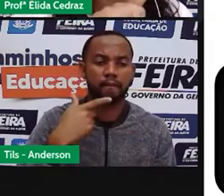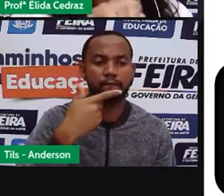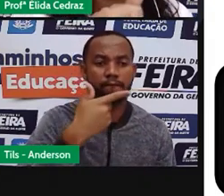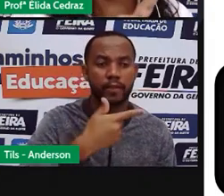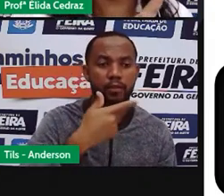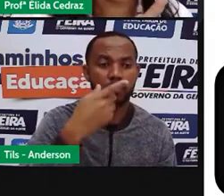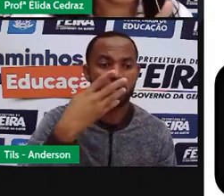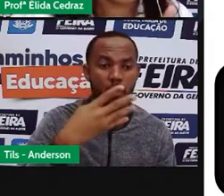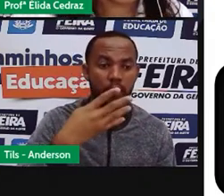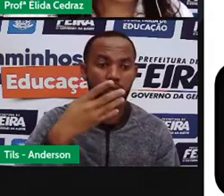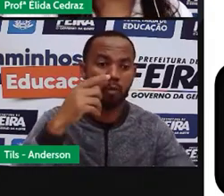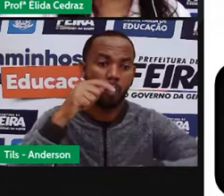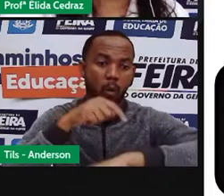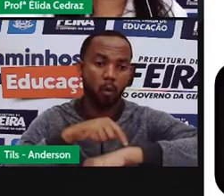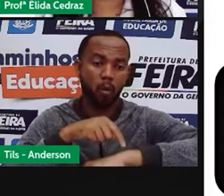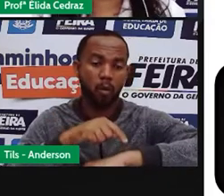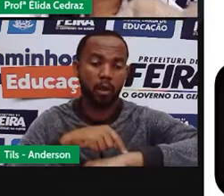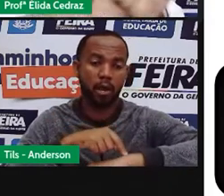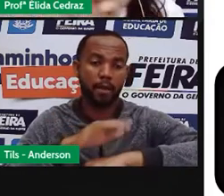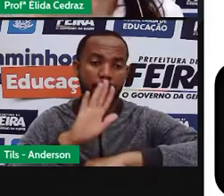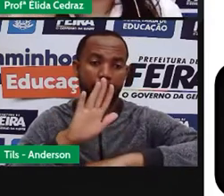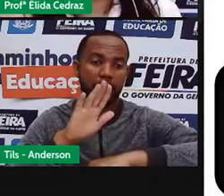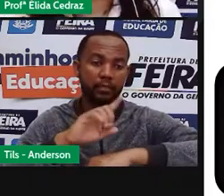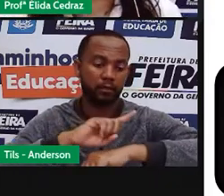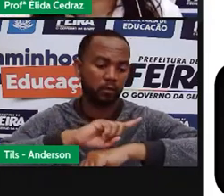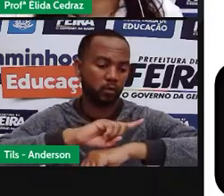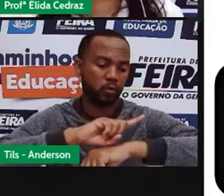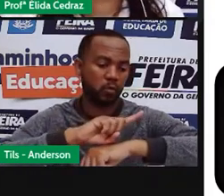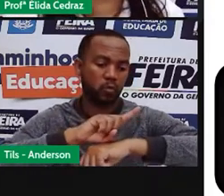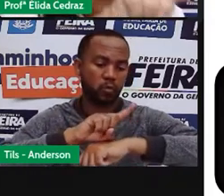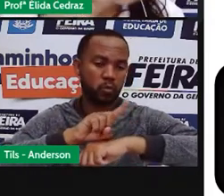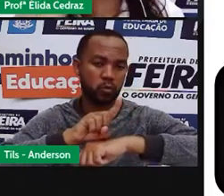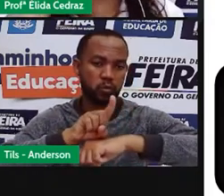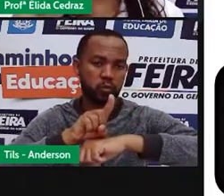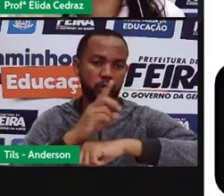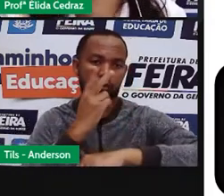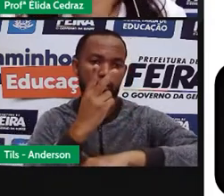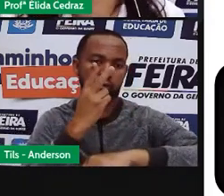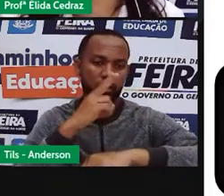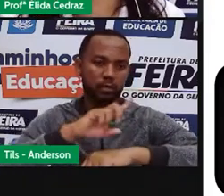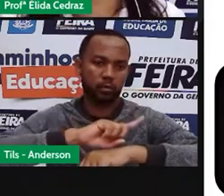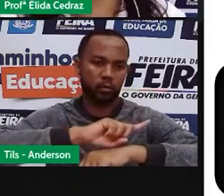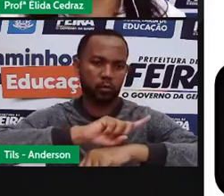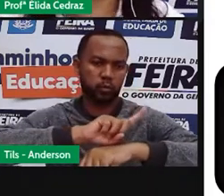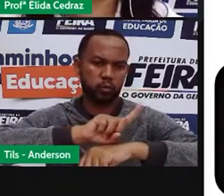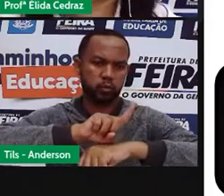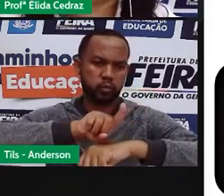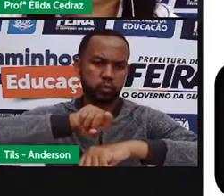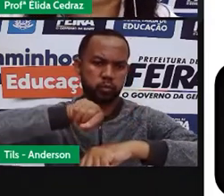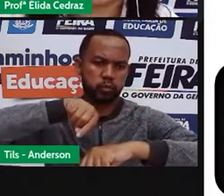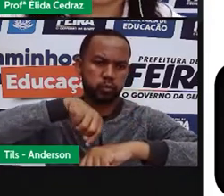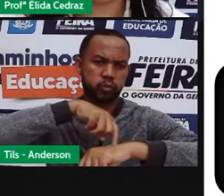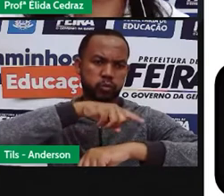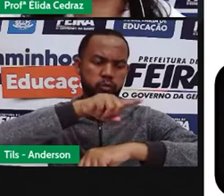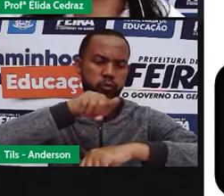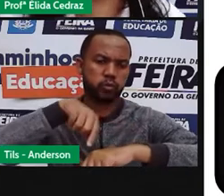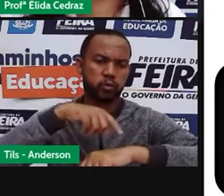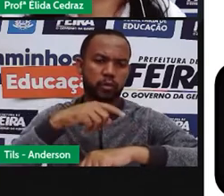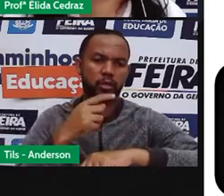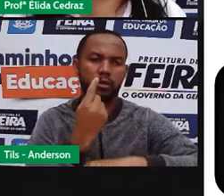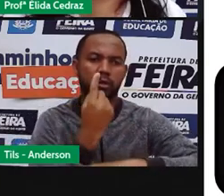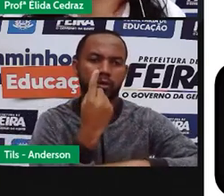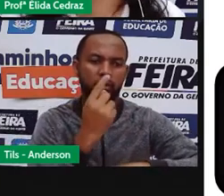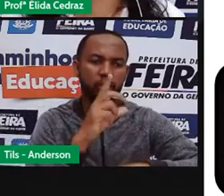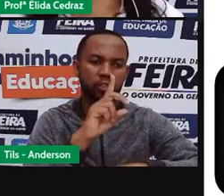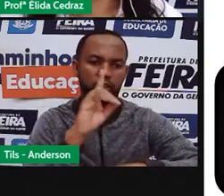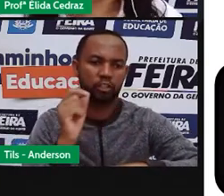ponteiro pequeno, ele tem que dar duas voltas no relógio para completar um